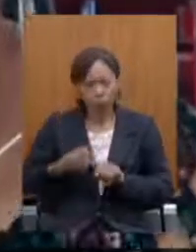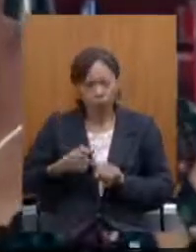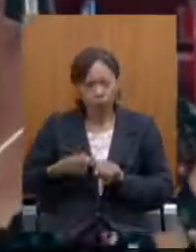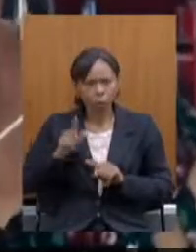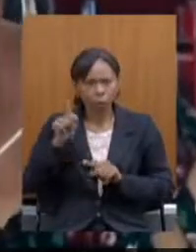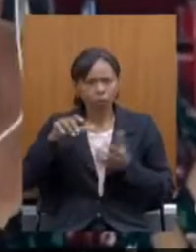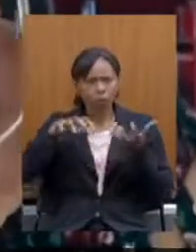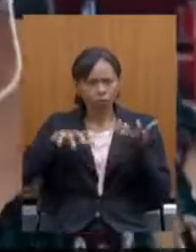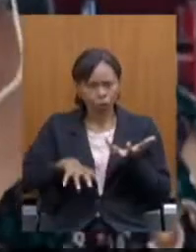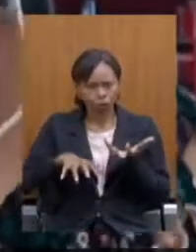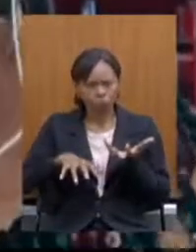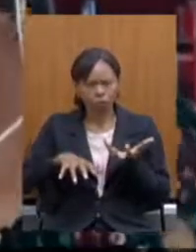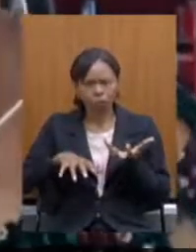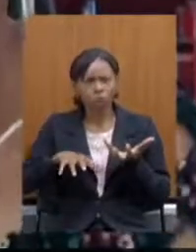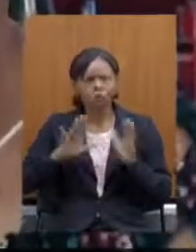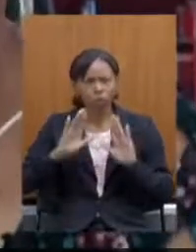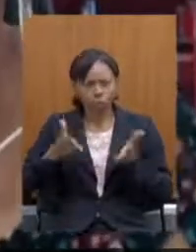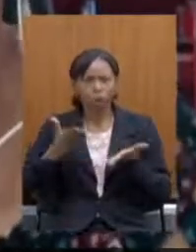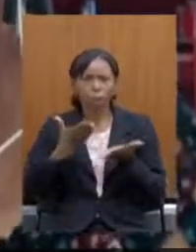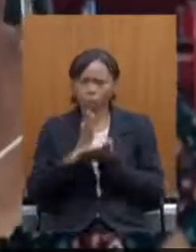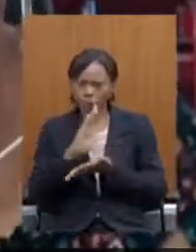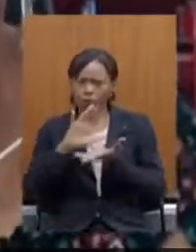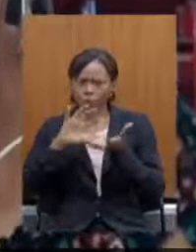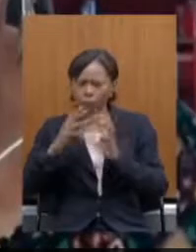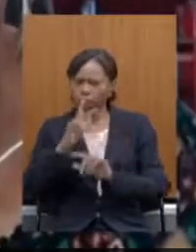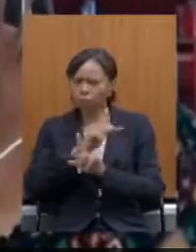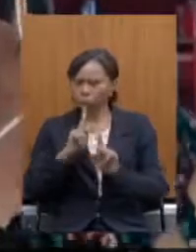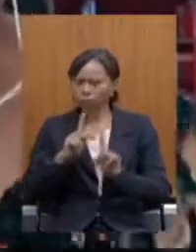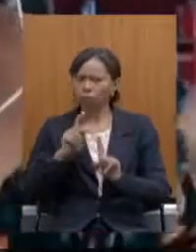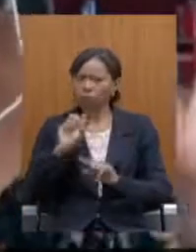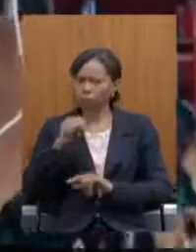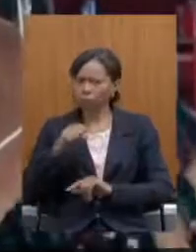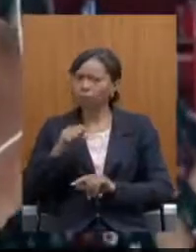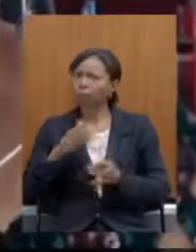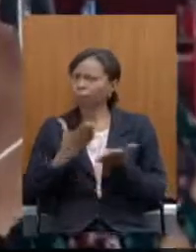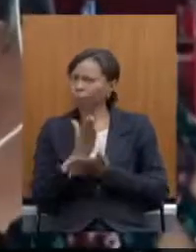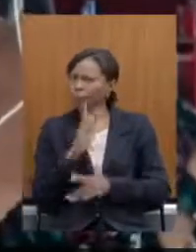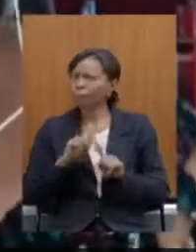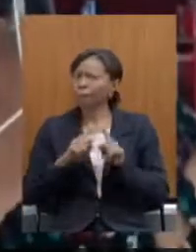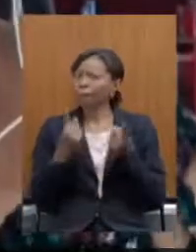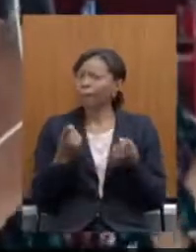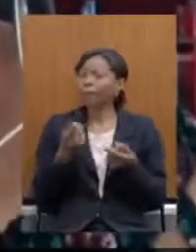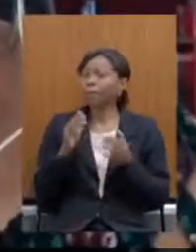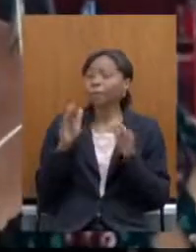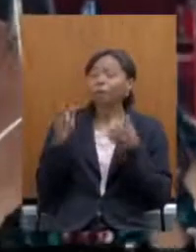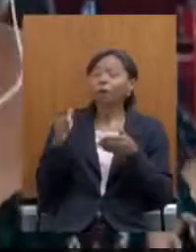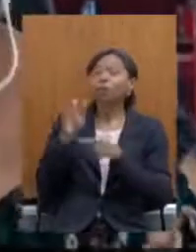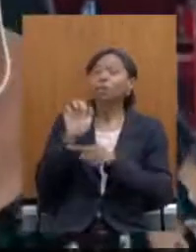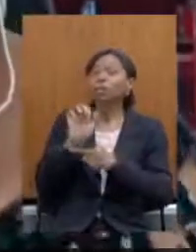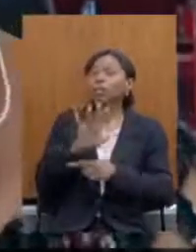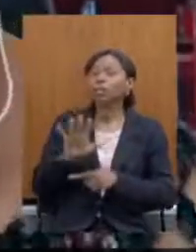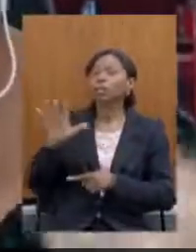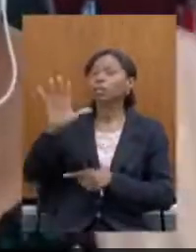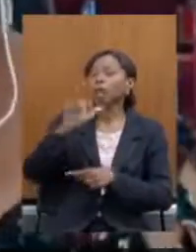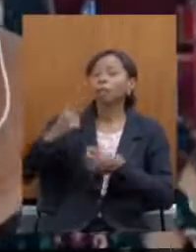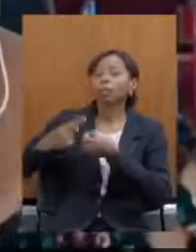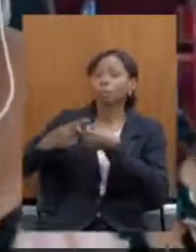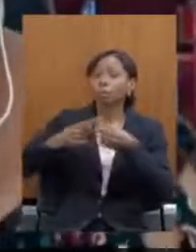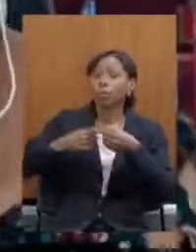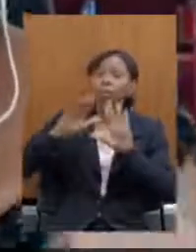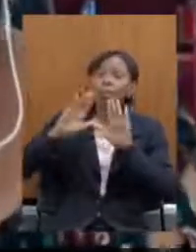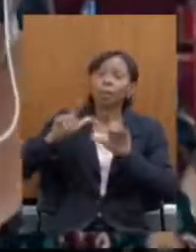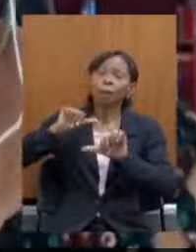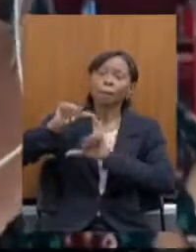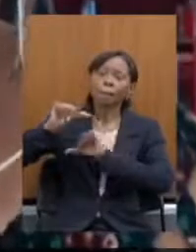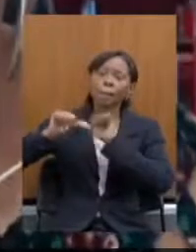Congresso Nacional foi aprovada a reforma da Previdência mas para estados e municípios que inclusive já alterou